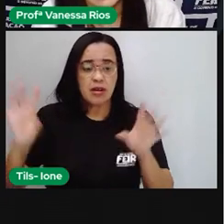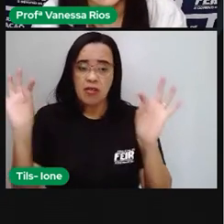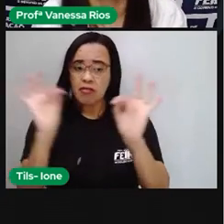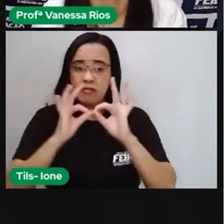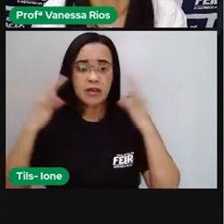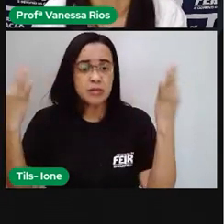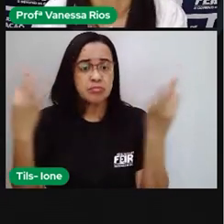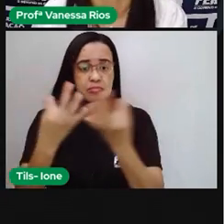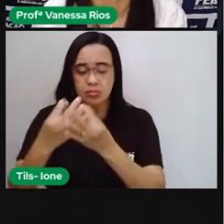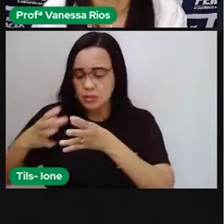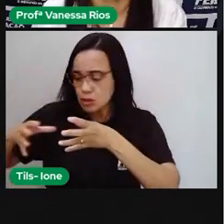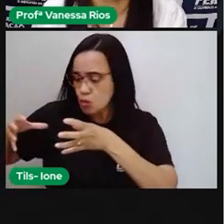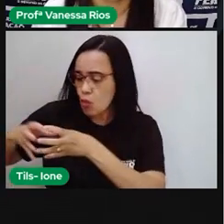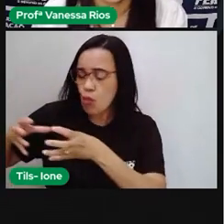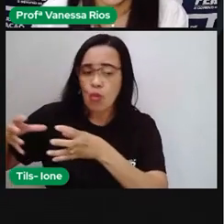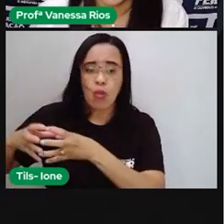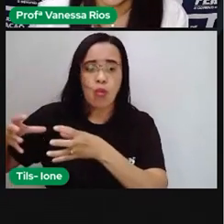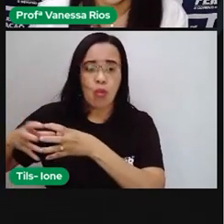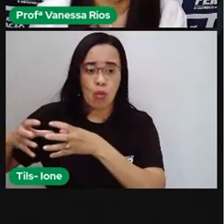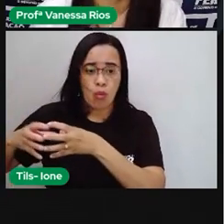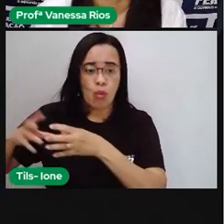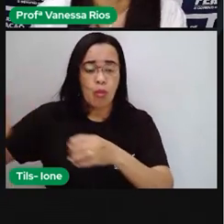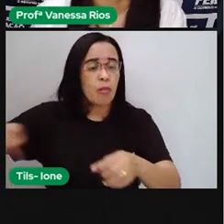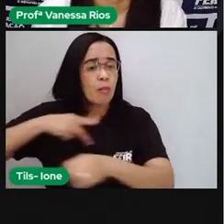comunidade, né? Com o nosso país.